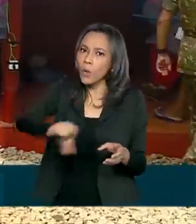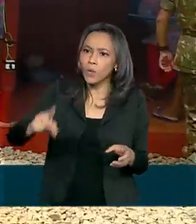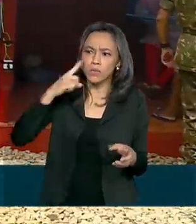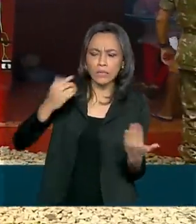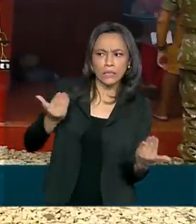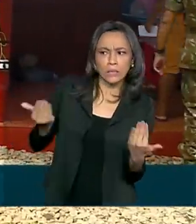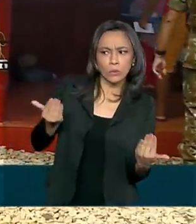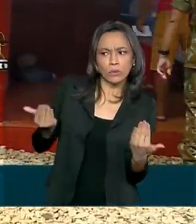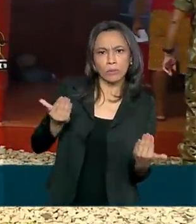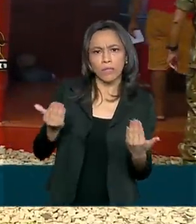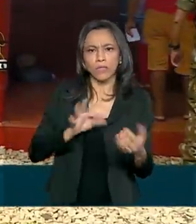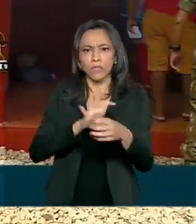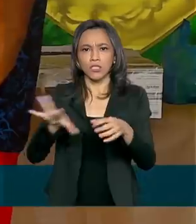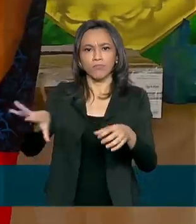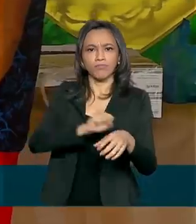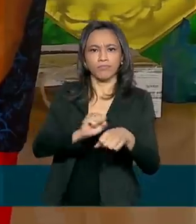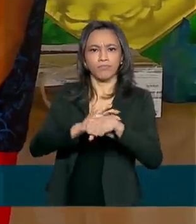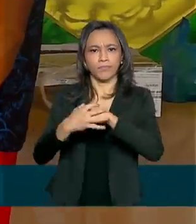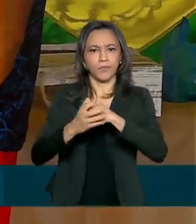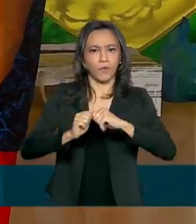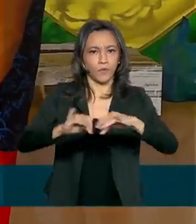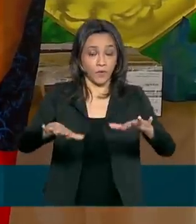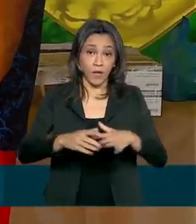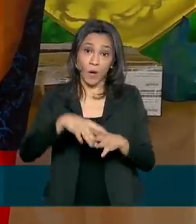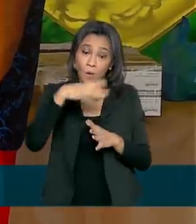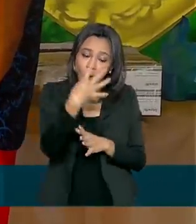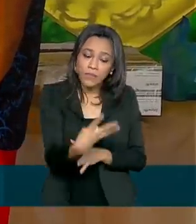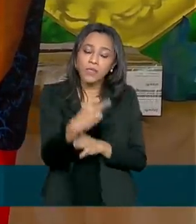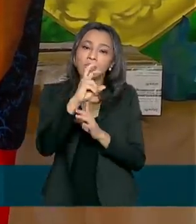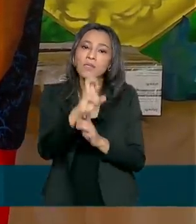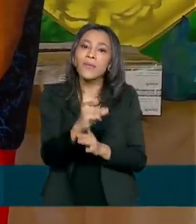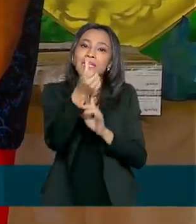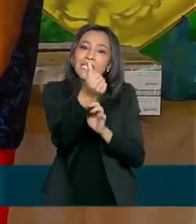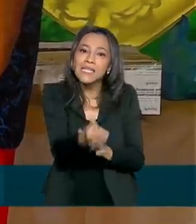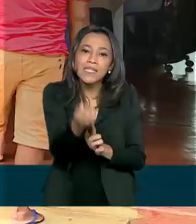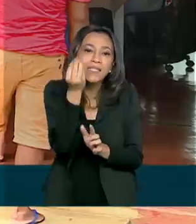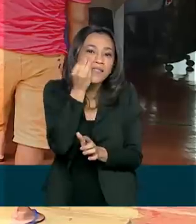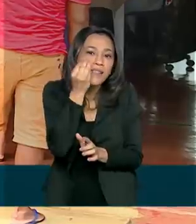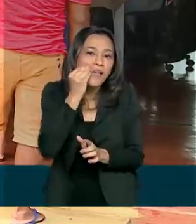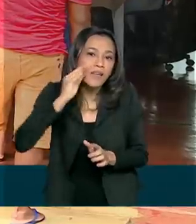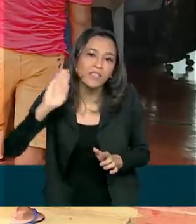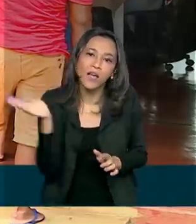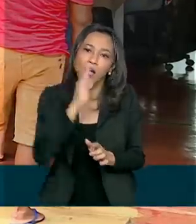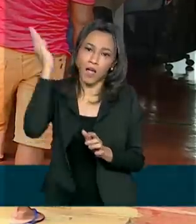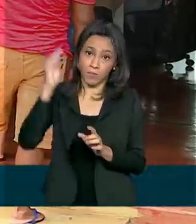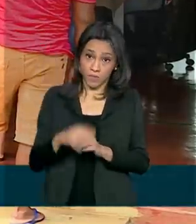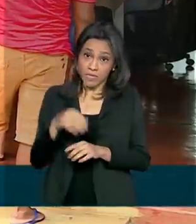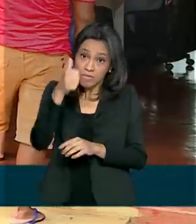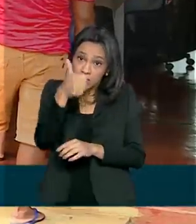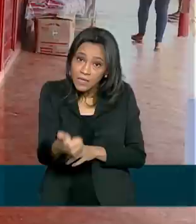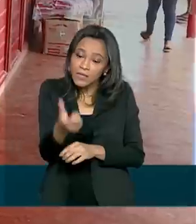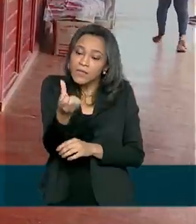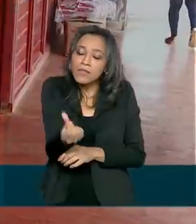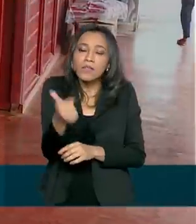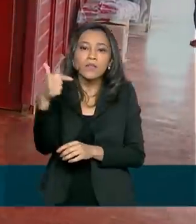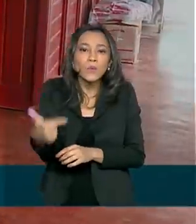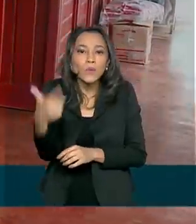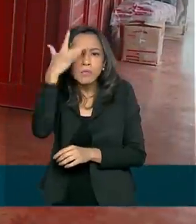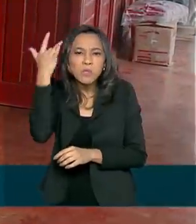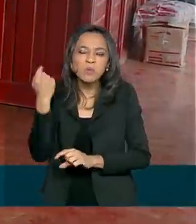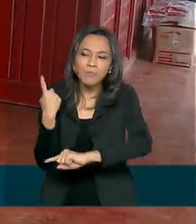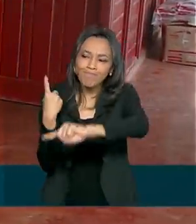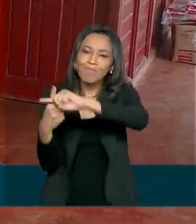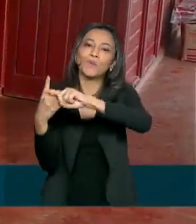por Covid-19. Foram feitos 456 testes rápidos. 162 pessoas testaram